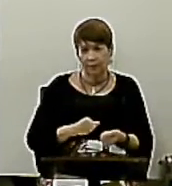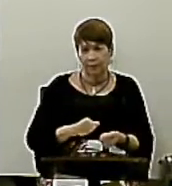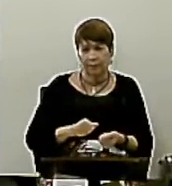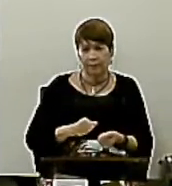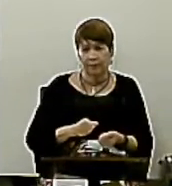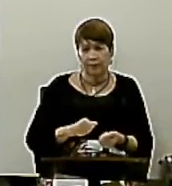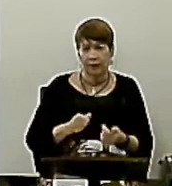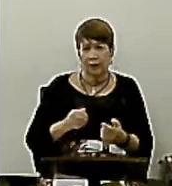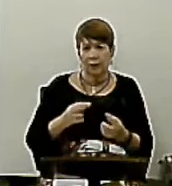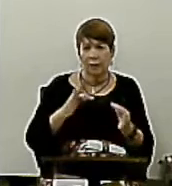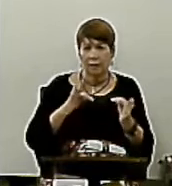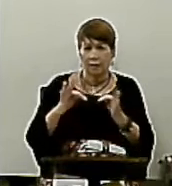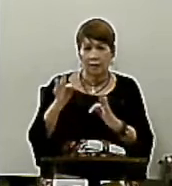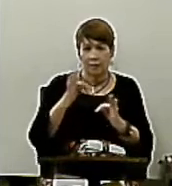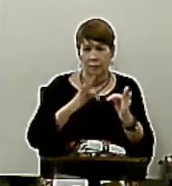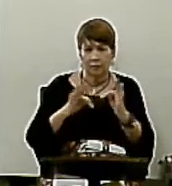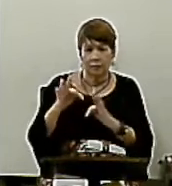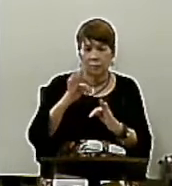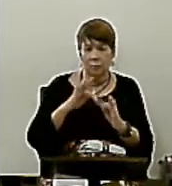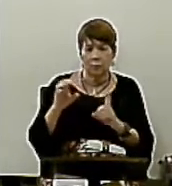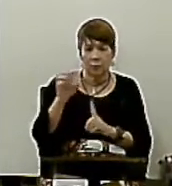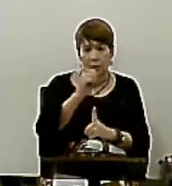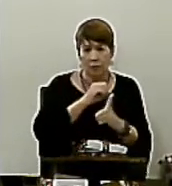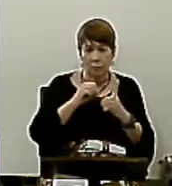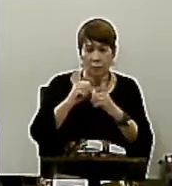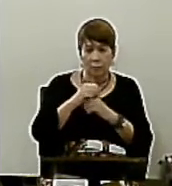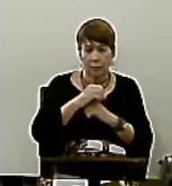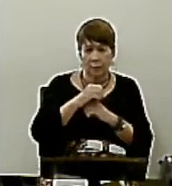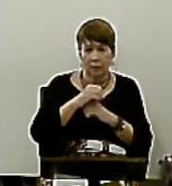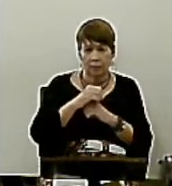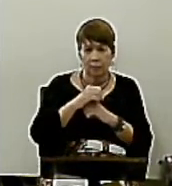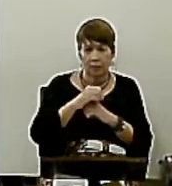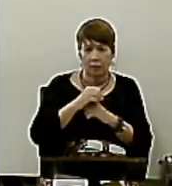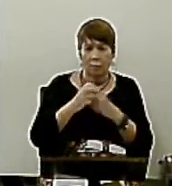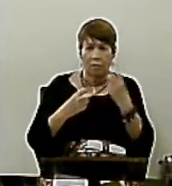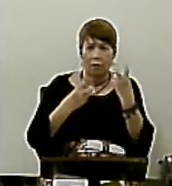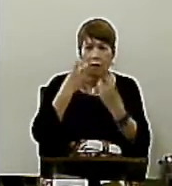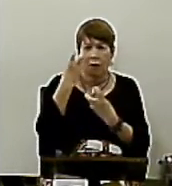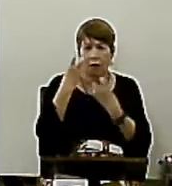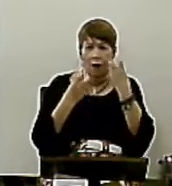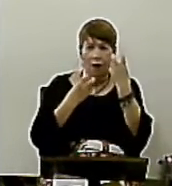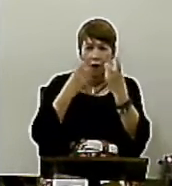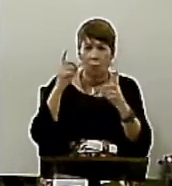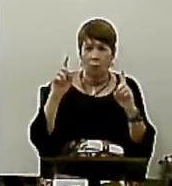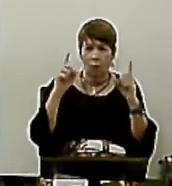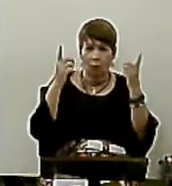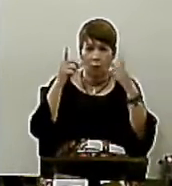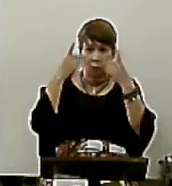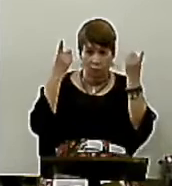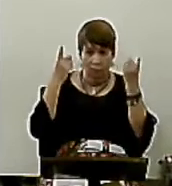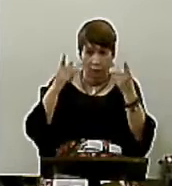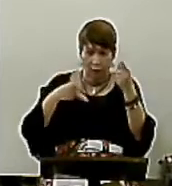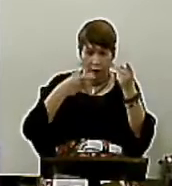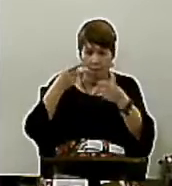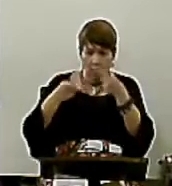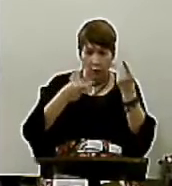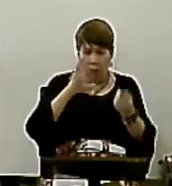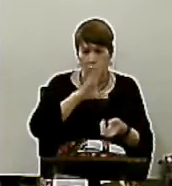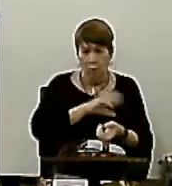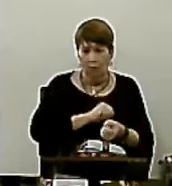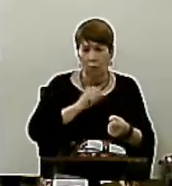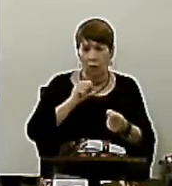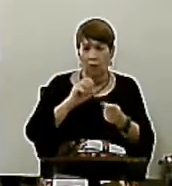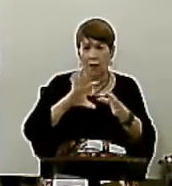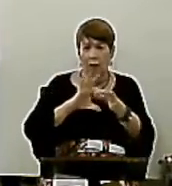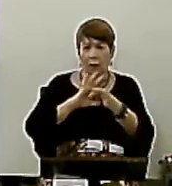Versículo 3 Quando a sociedade Moderna Grita no carnaval A sua liberdade E proclama O amor livre